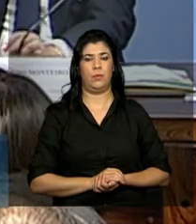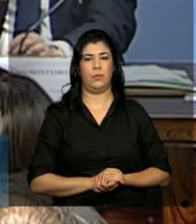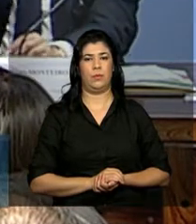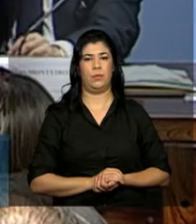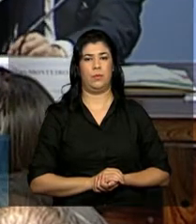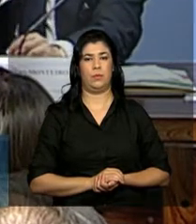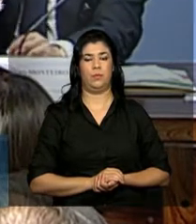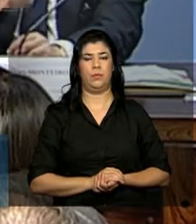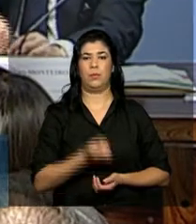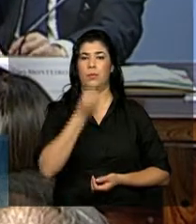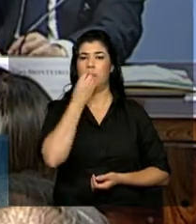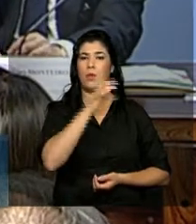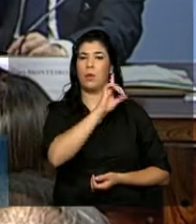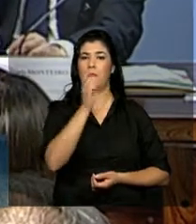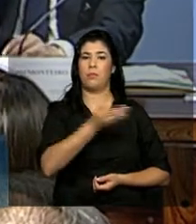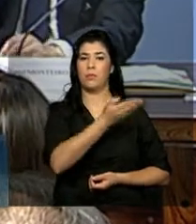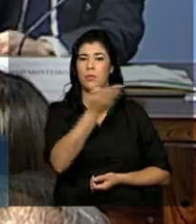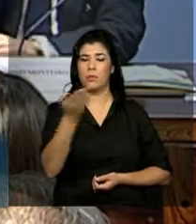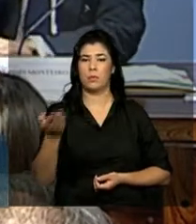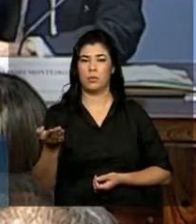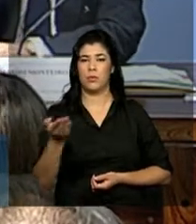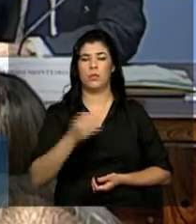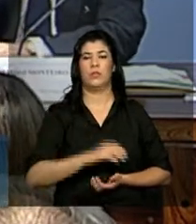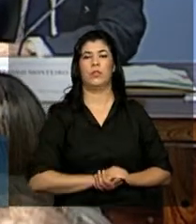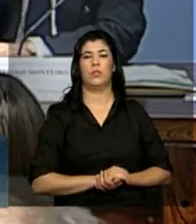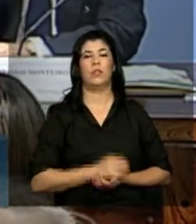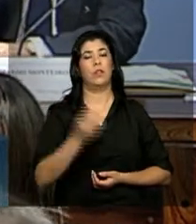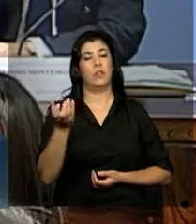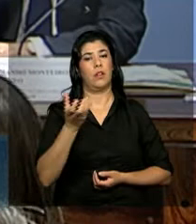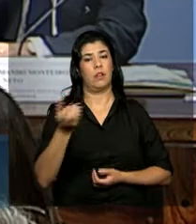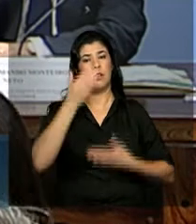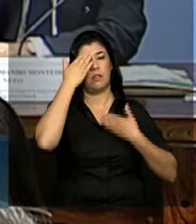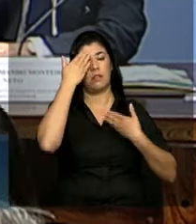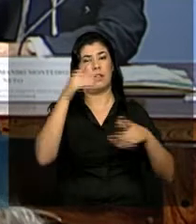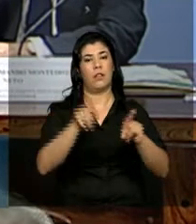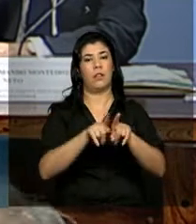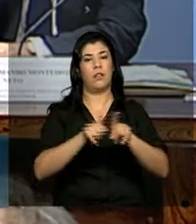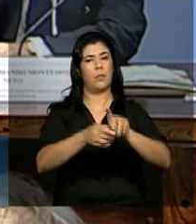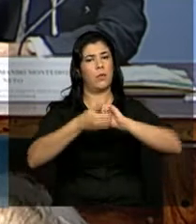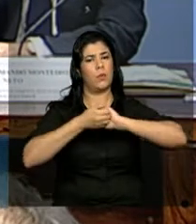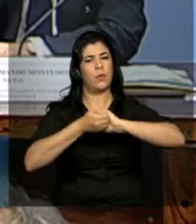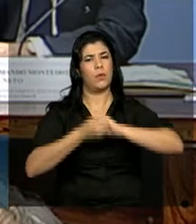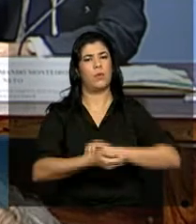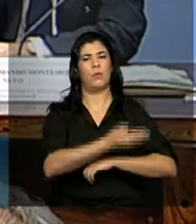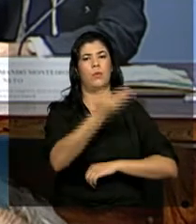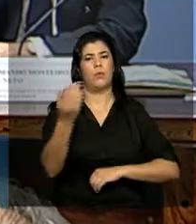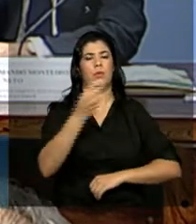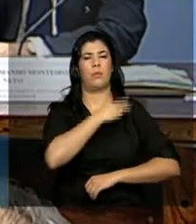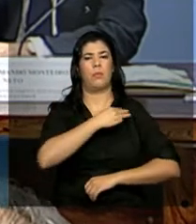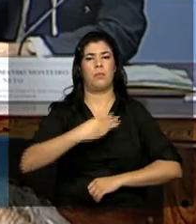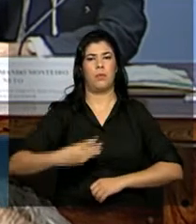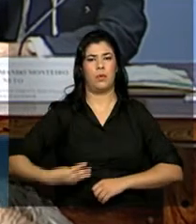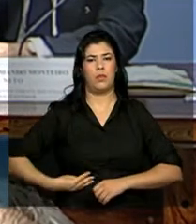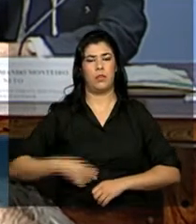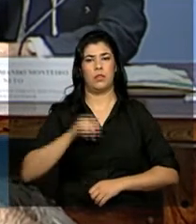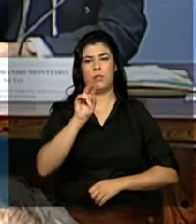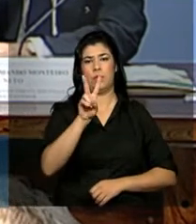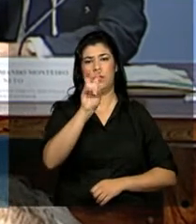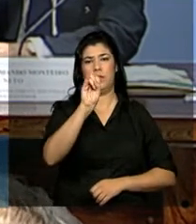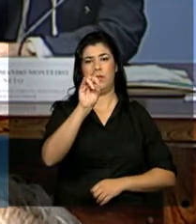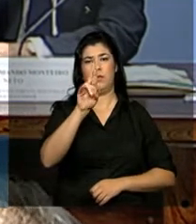Bom dia a todos. Eu queria agradecer e cumprimentar os ministros Mauro Vieira e Armando Monteiro